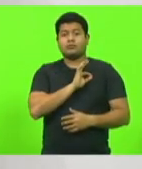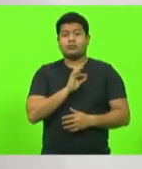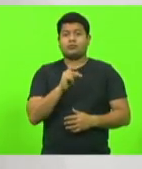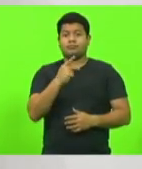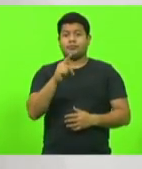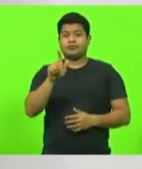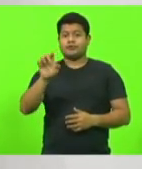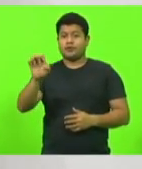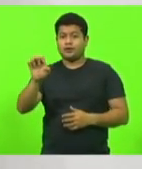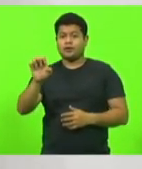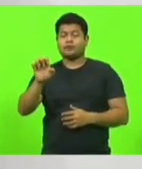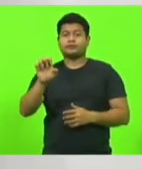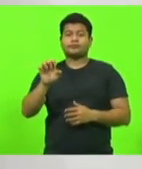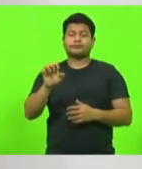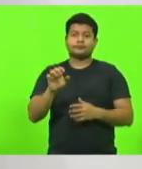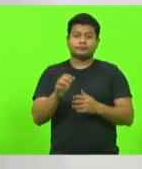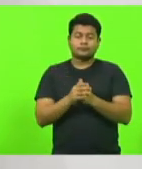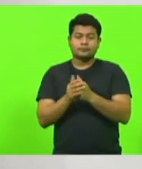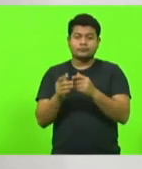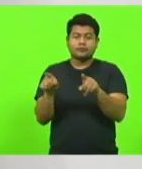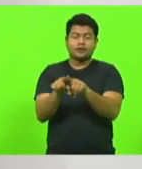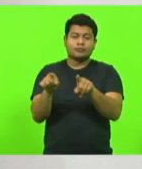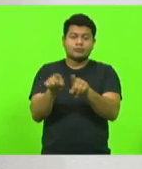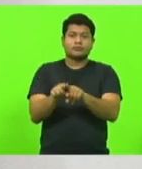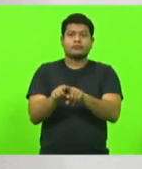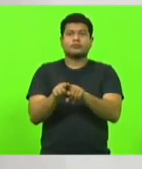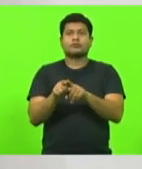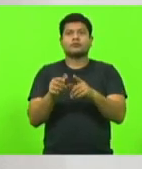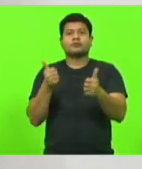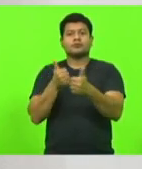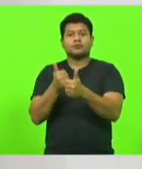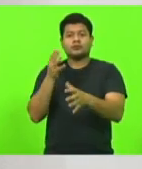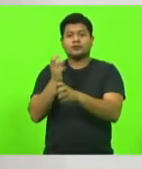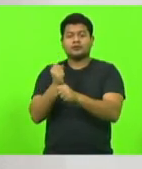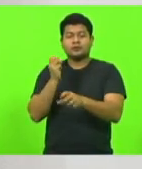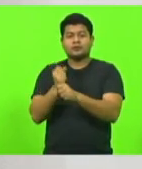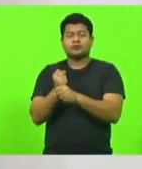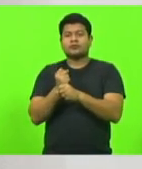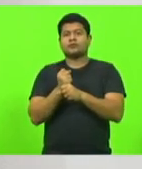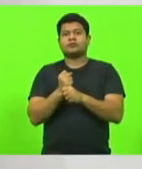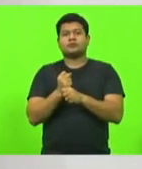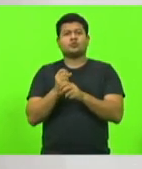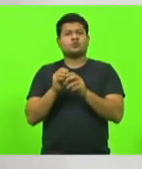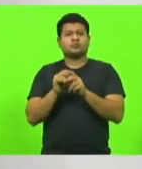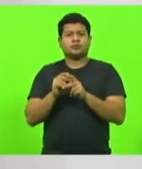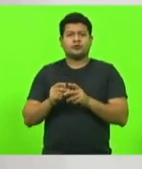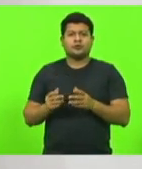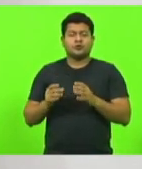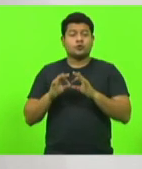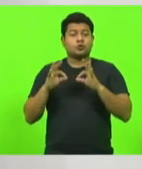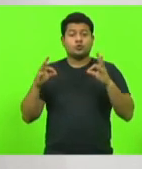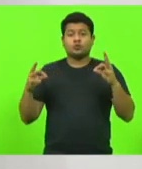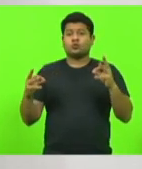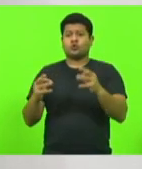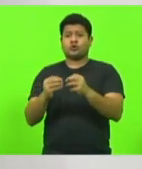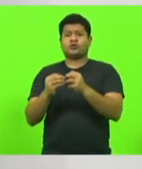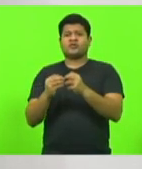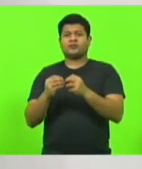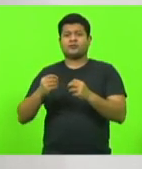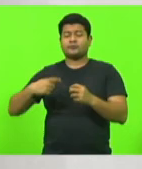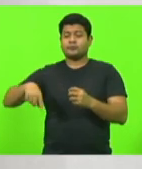governo do estado, tribunal de contas, procuradoria geral, quando todo mundo tivesse manifestado, nós entregamos